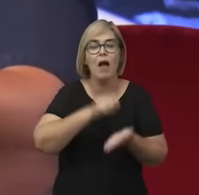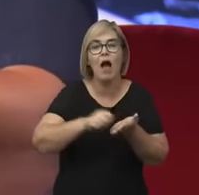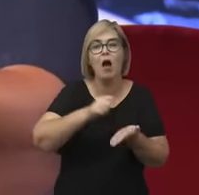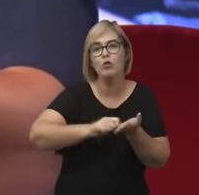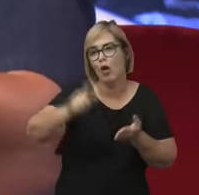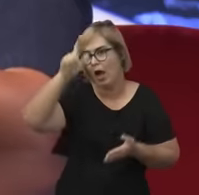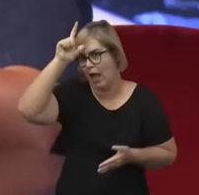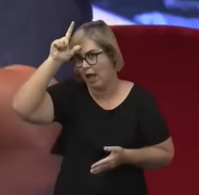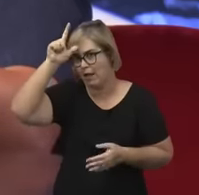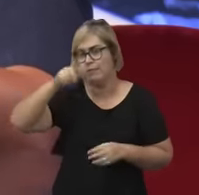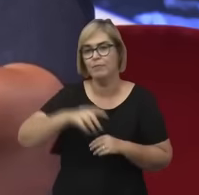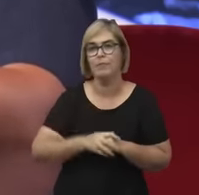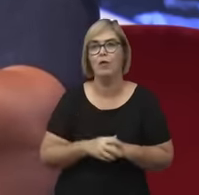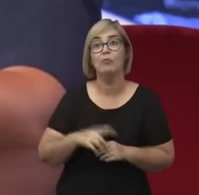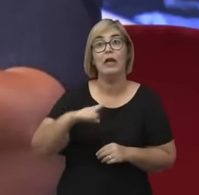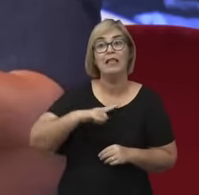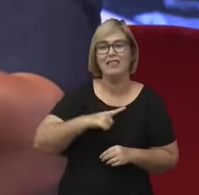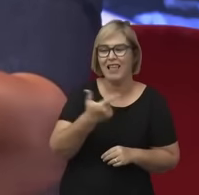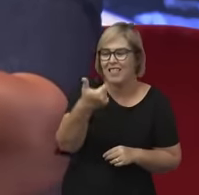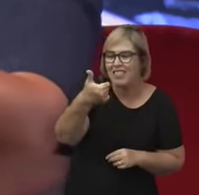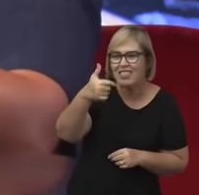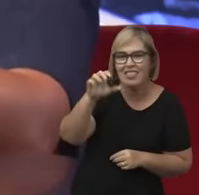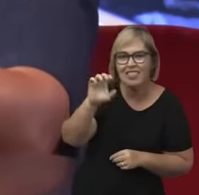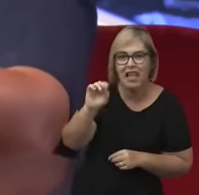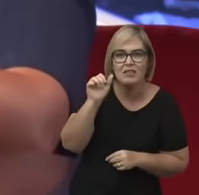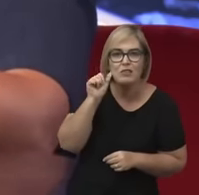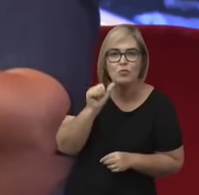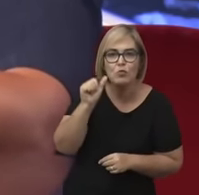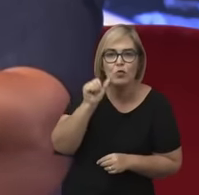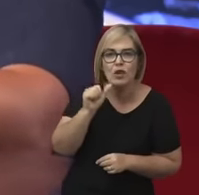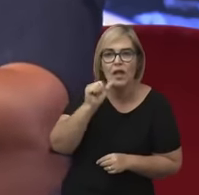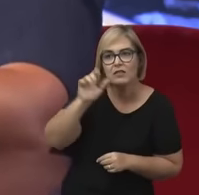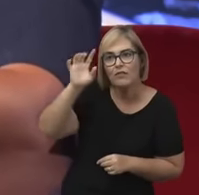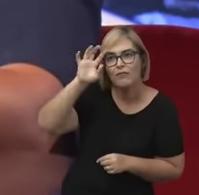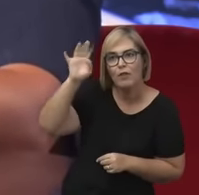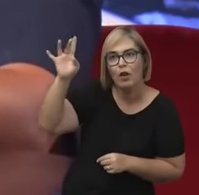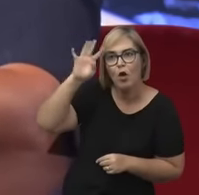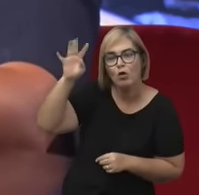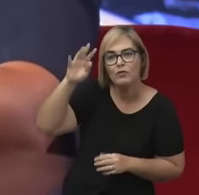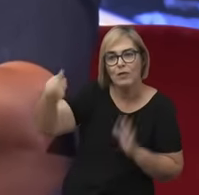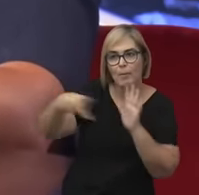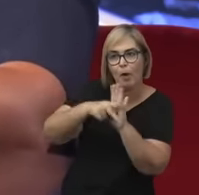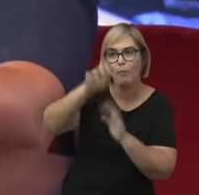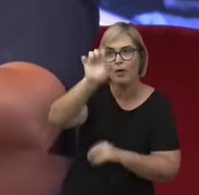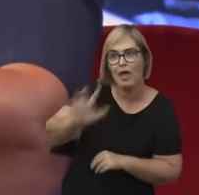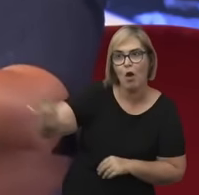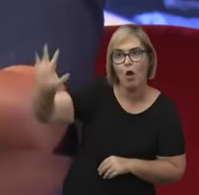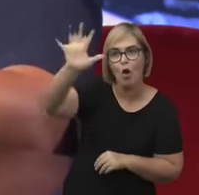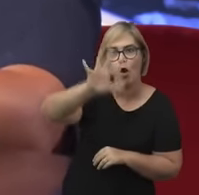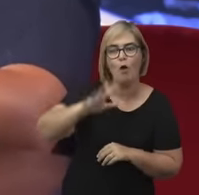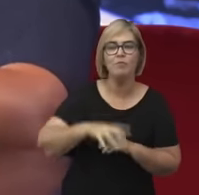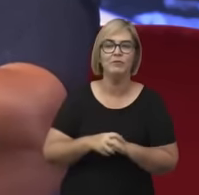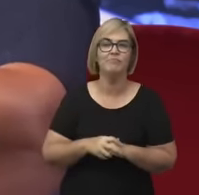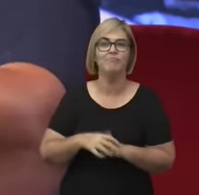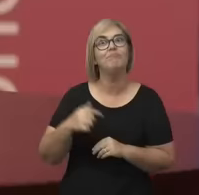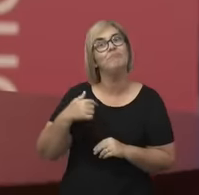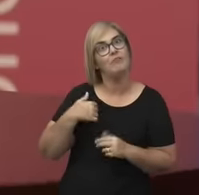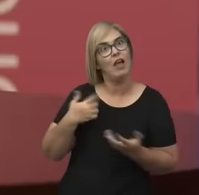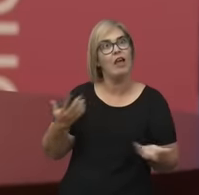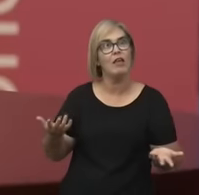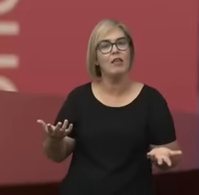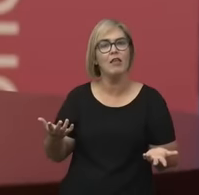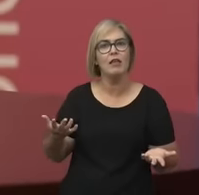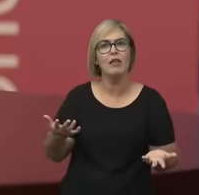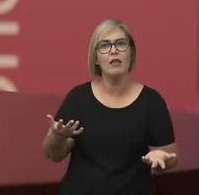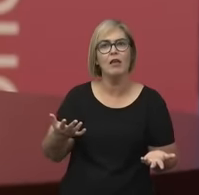essas dez filósofas são filósofas europeias. E aí, muito argutamente, o editor pensou, bom,